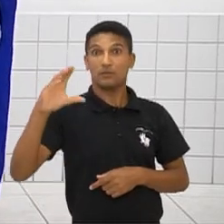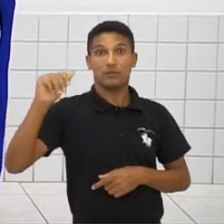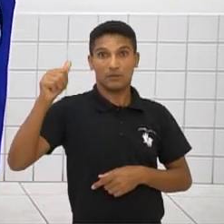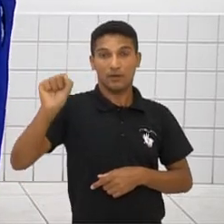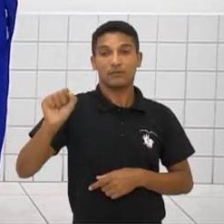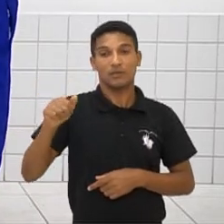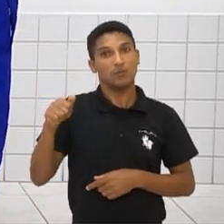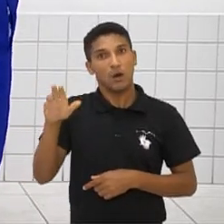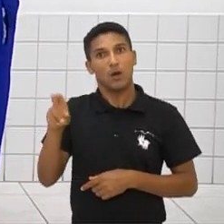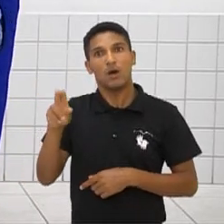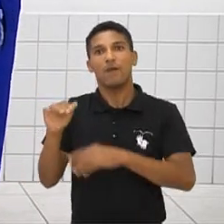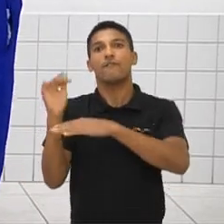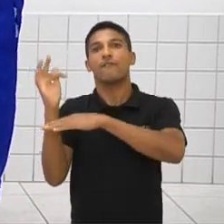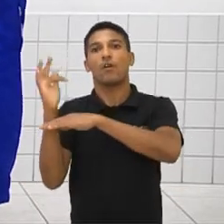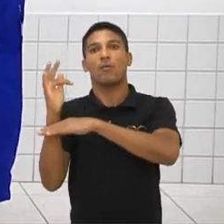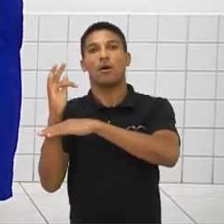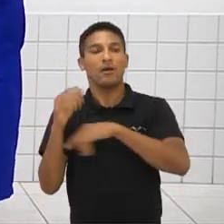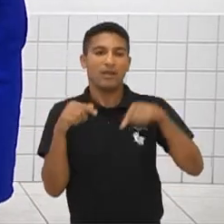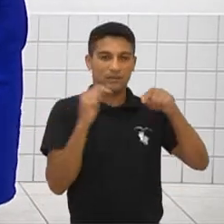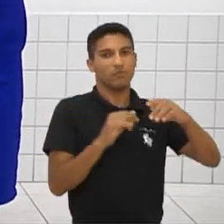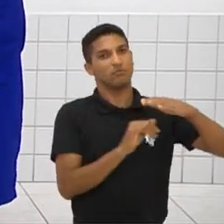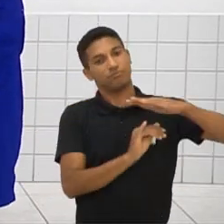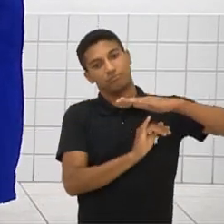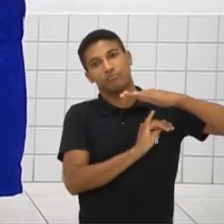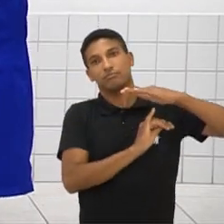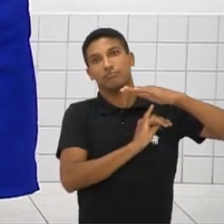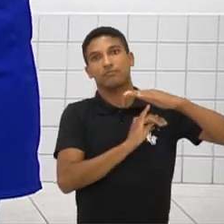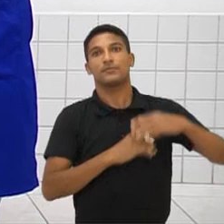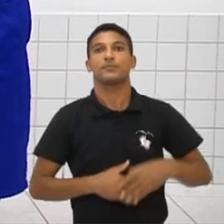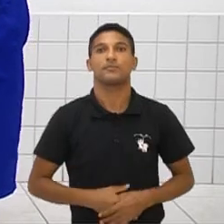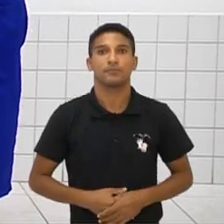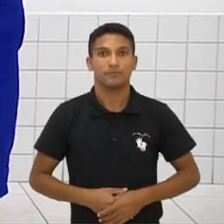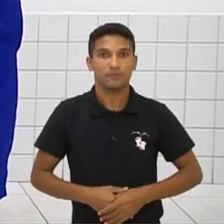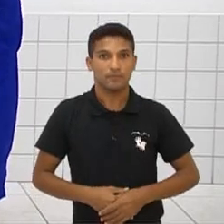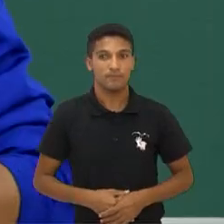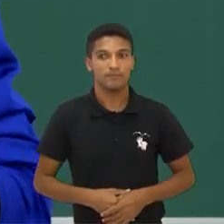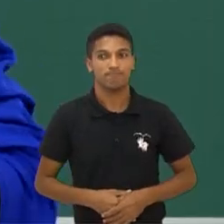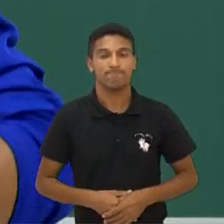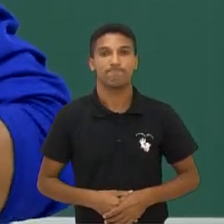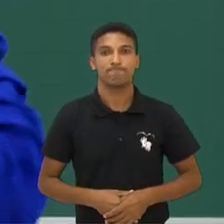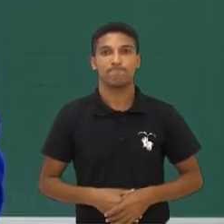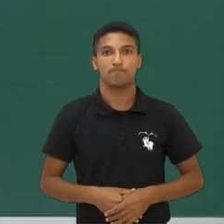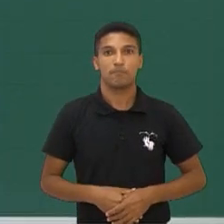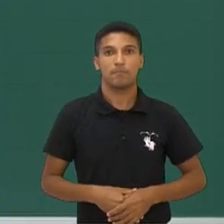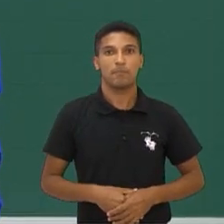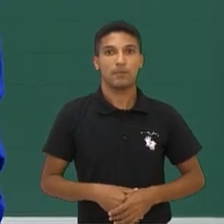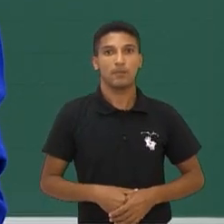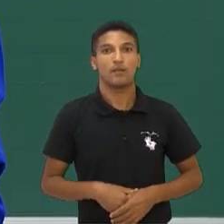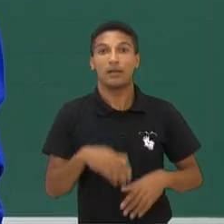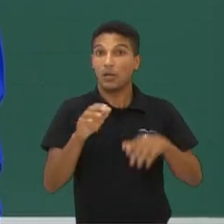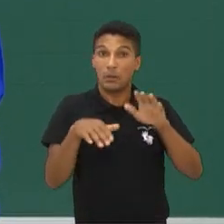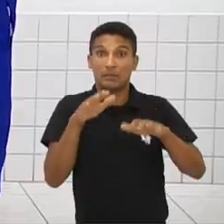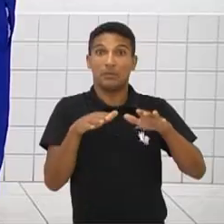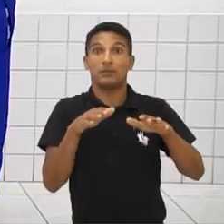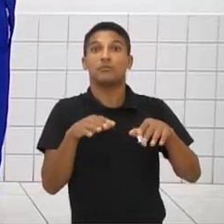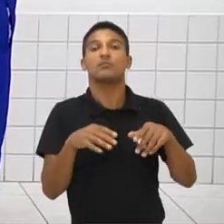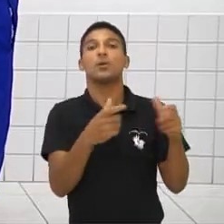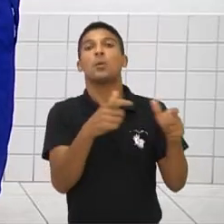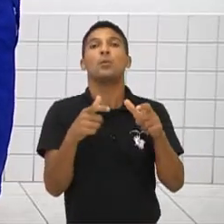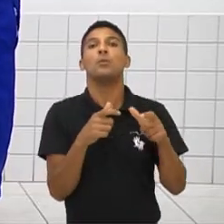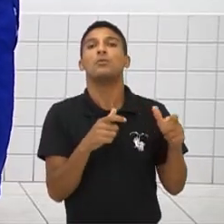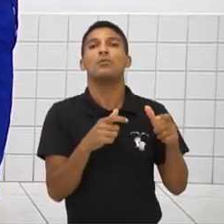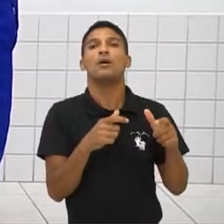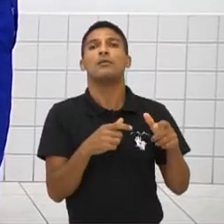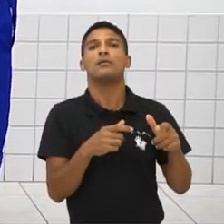E as gírias acabam ficando numa linguagem mais coloquial. Mais coloquial. Algumas vezes relacionadas a bairros e assim por diante. E elas vêm e vão, né?